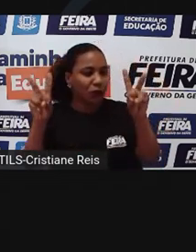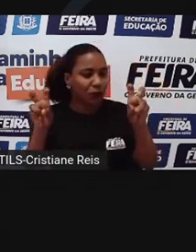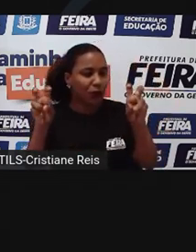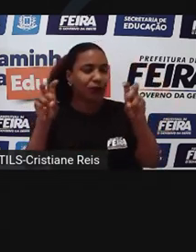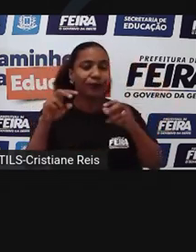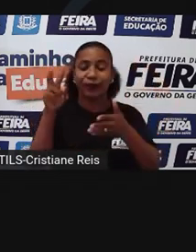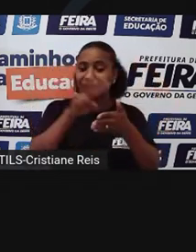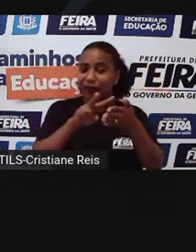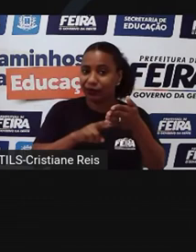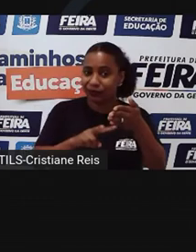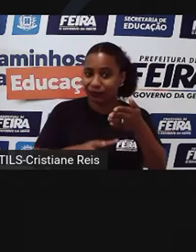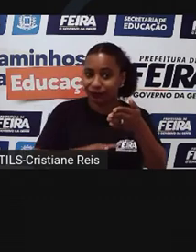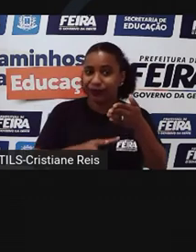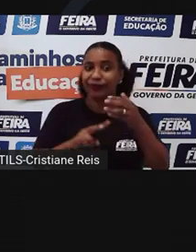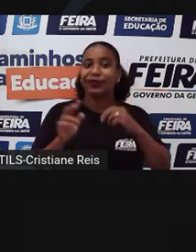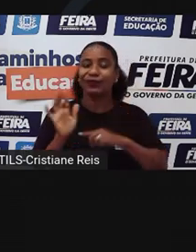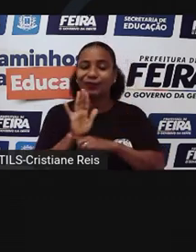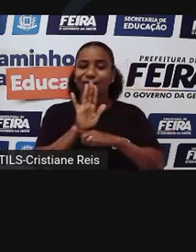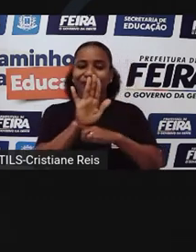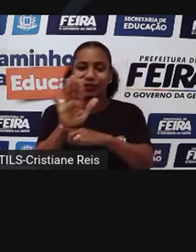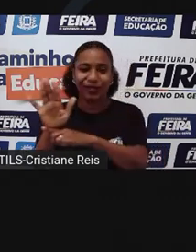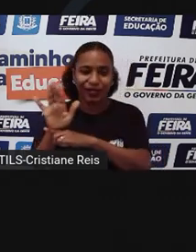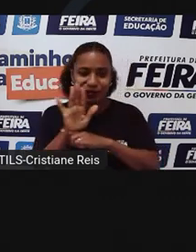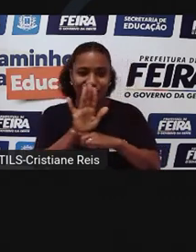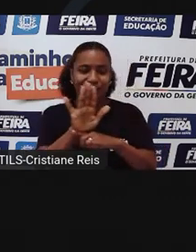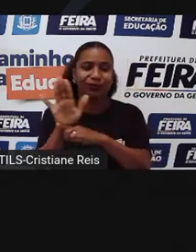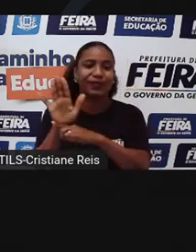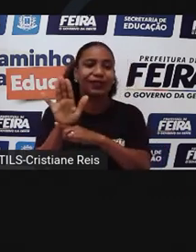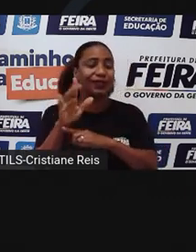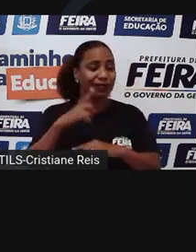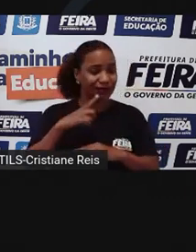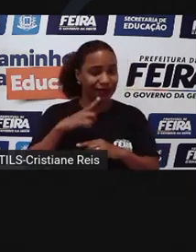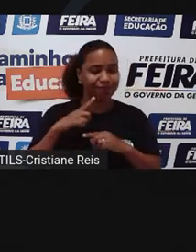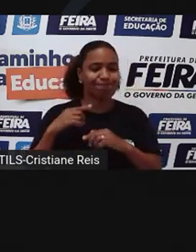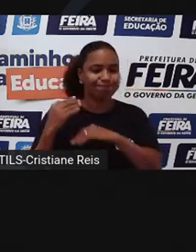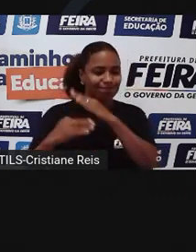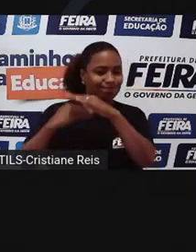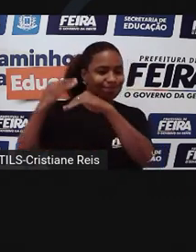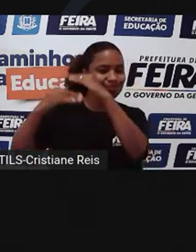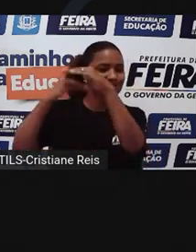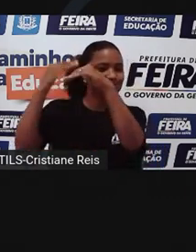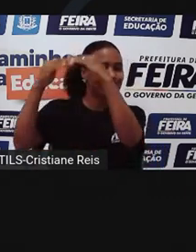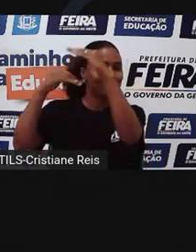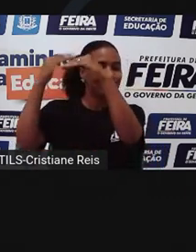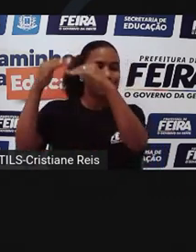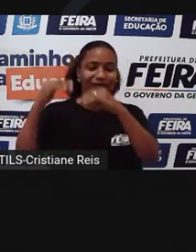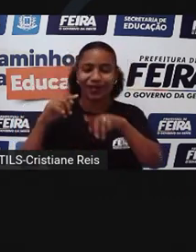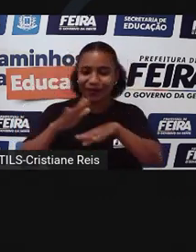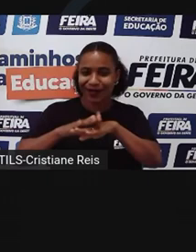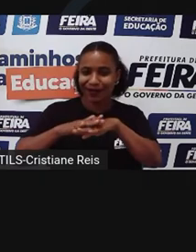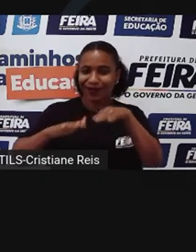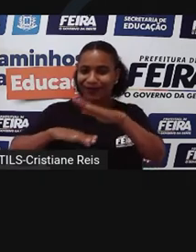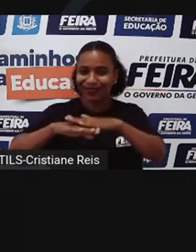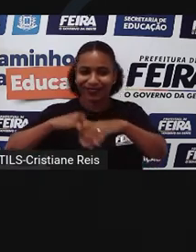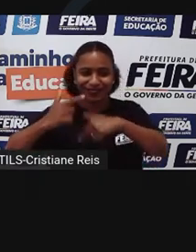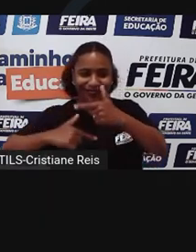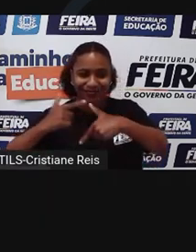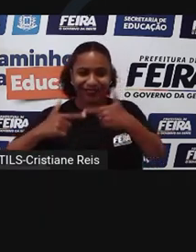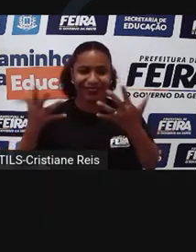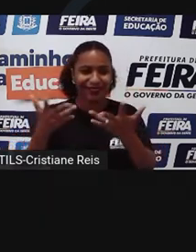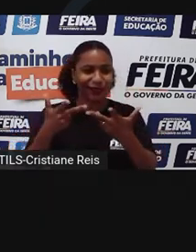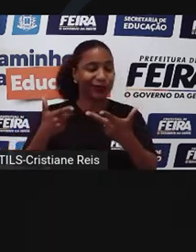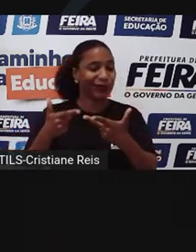A leitura nos permite criar um caminho estruturado para uma melhor compreensão, melhores ações a serem tomadas no futuro.